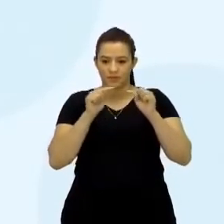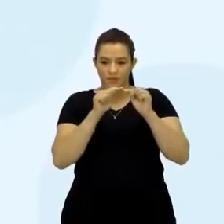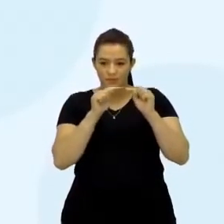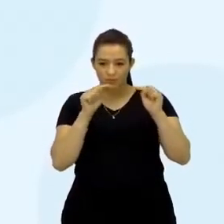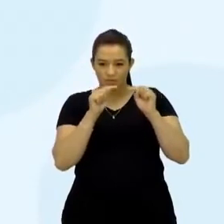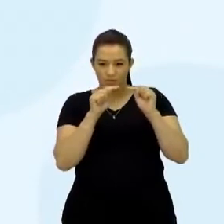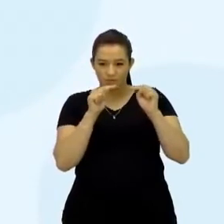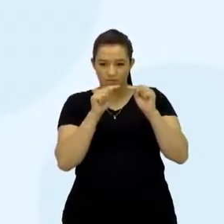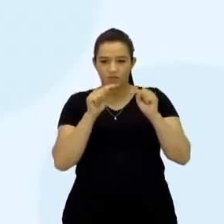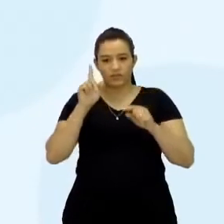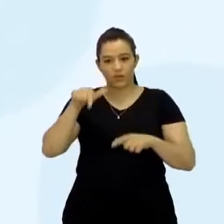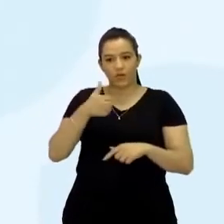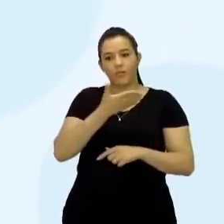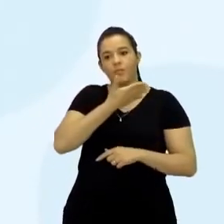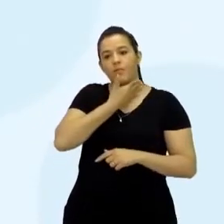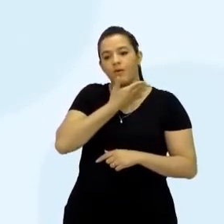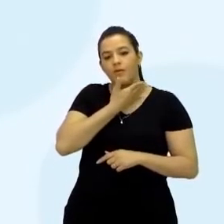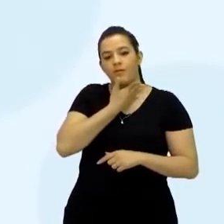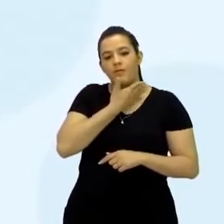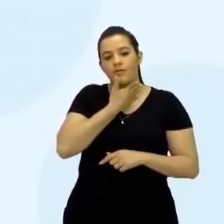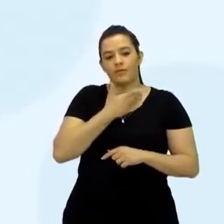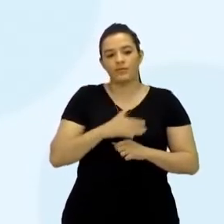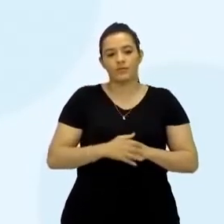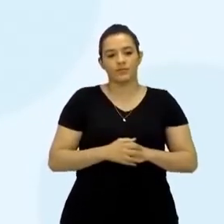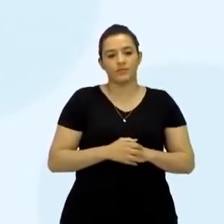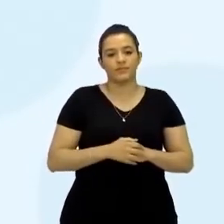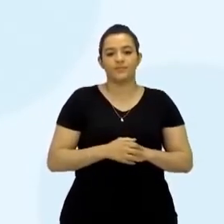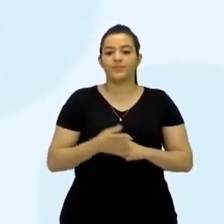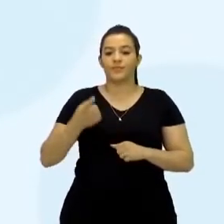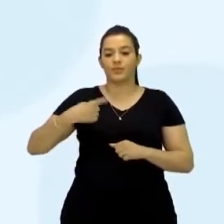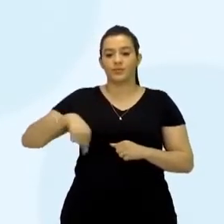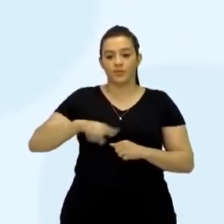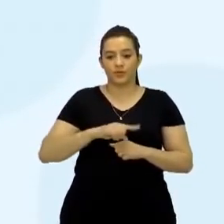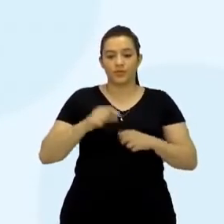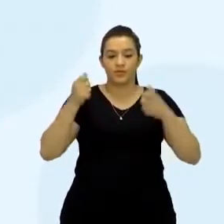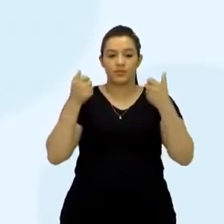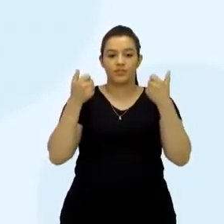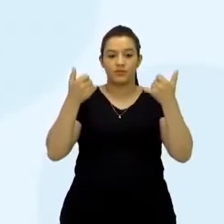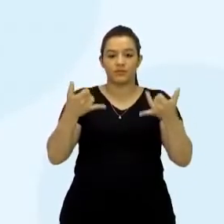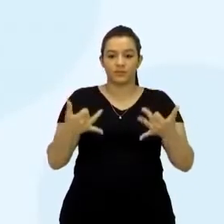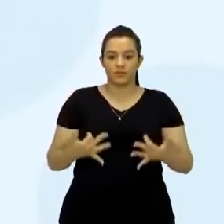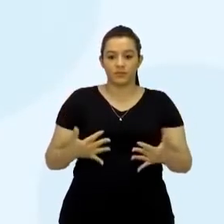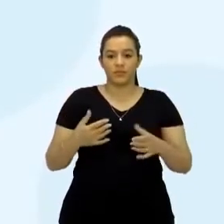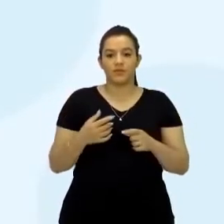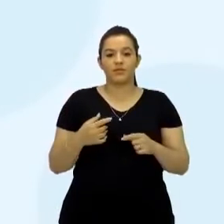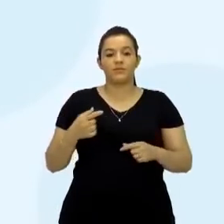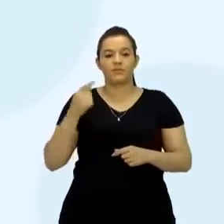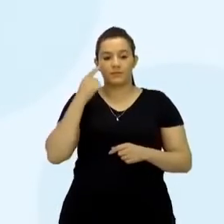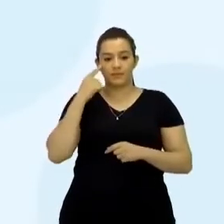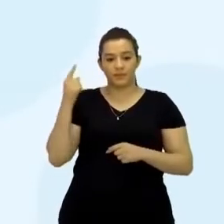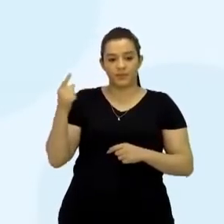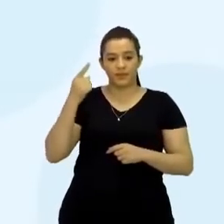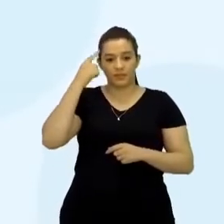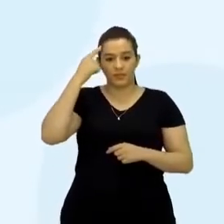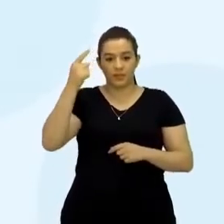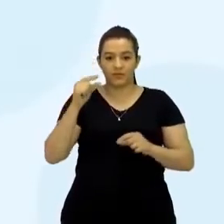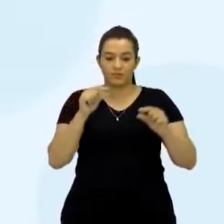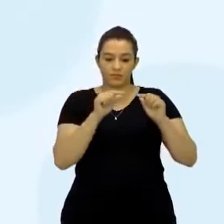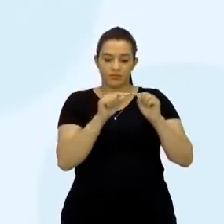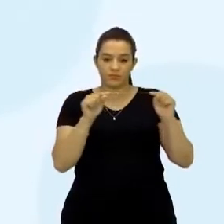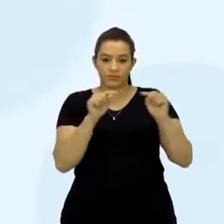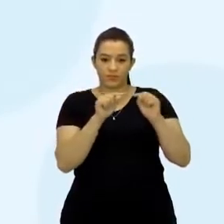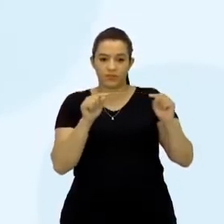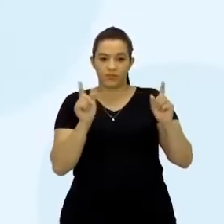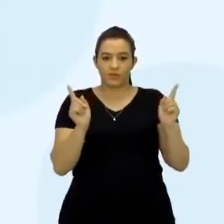explicação de quem está fazendo a leitura, no caso, nós, ele está explicando. Nesse hífen menor, lembra que nós mencionamos esses traços